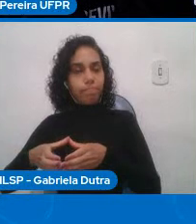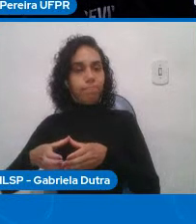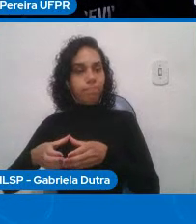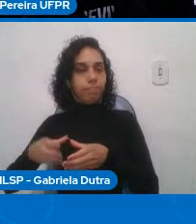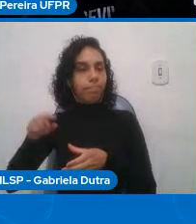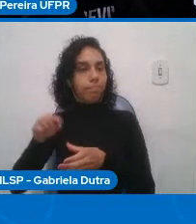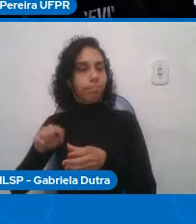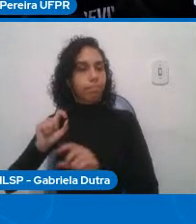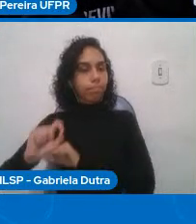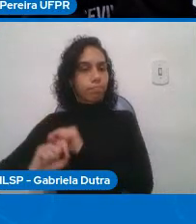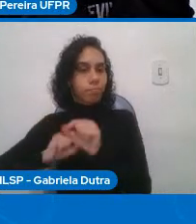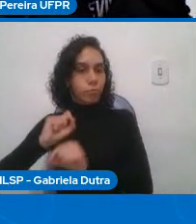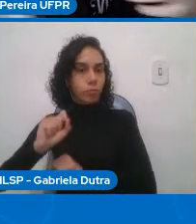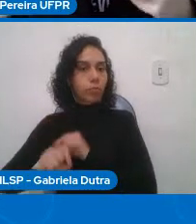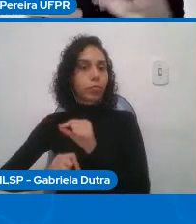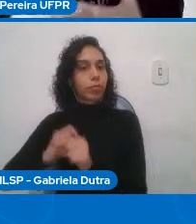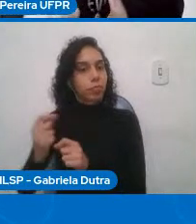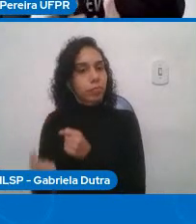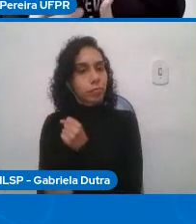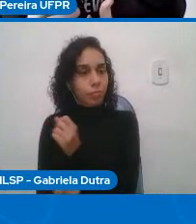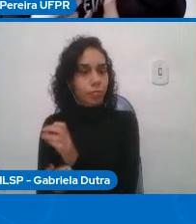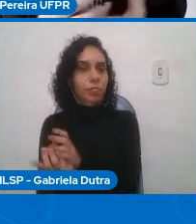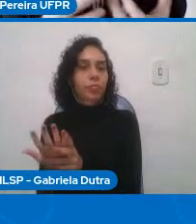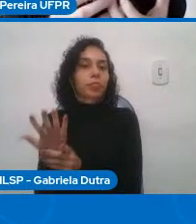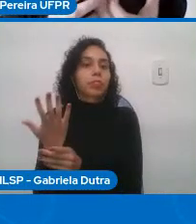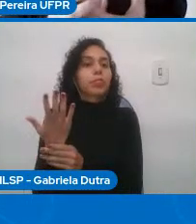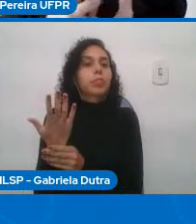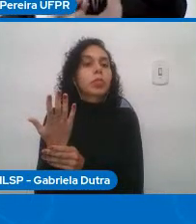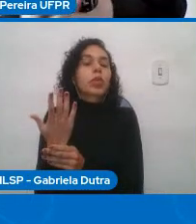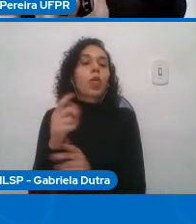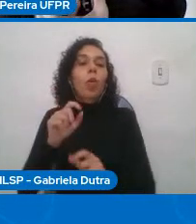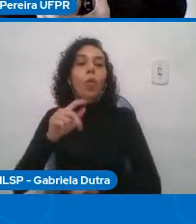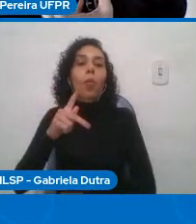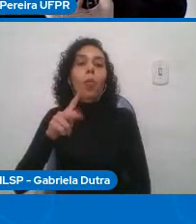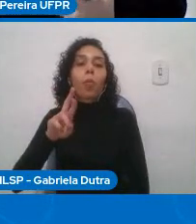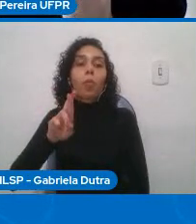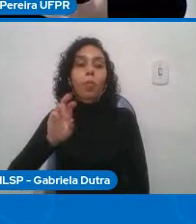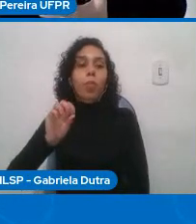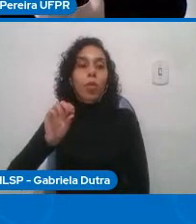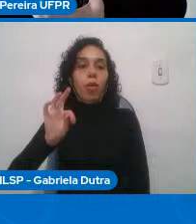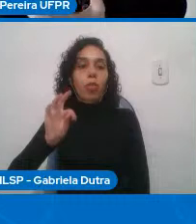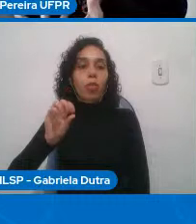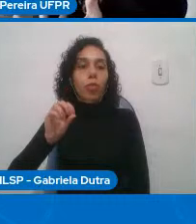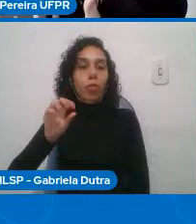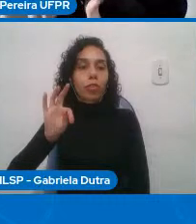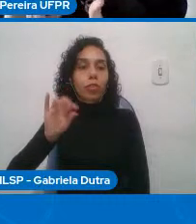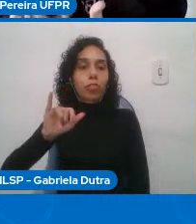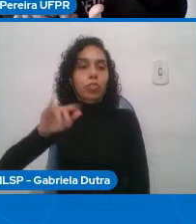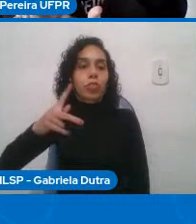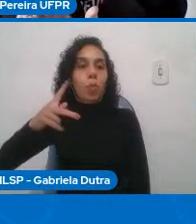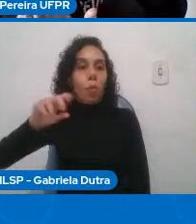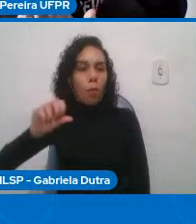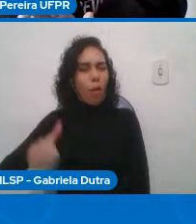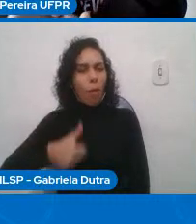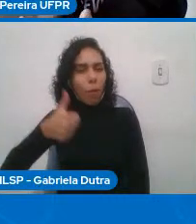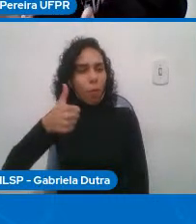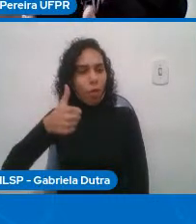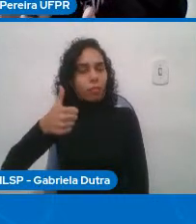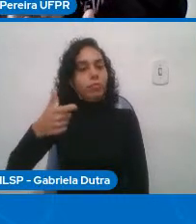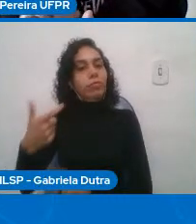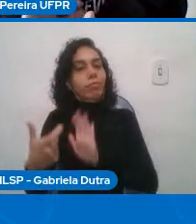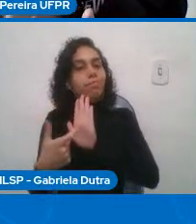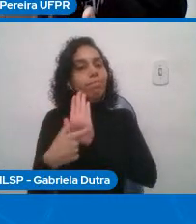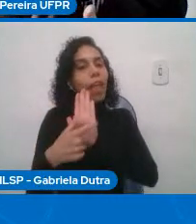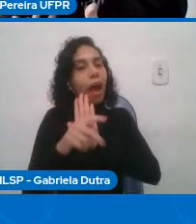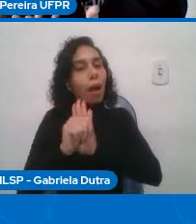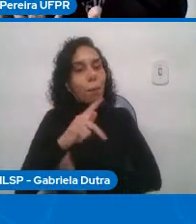produziu um um protótipo de um aplicativo muito inspirado nas recomendações da ONU para